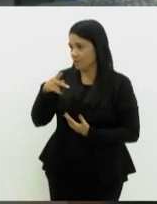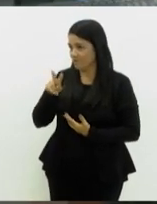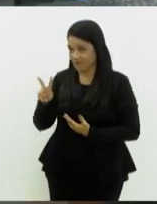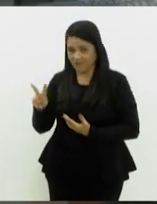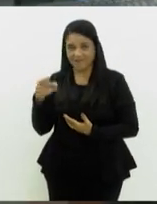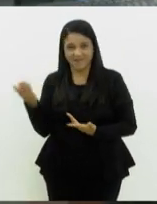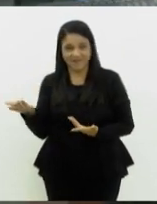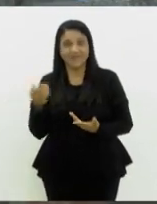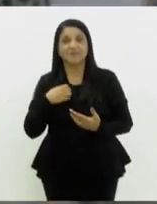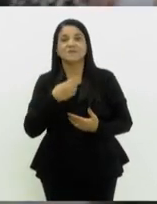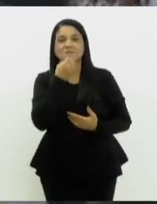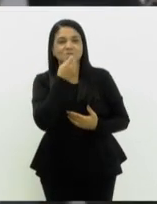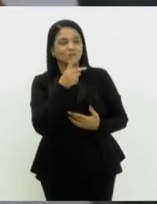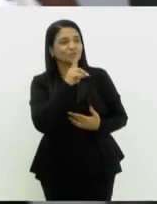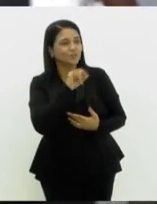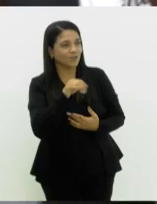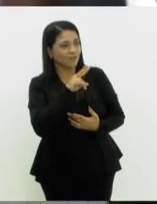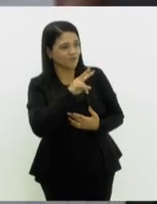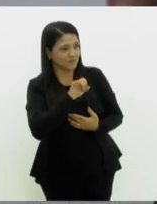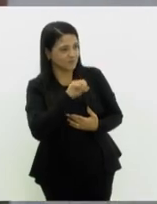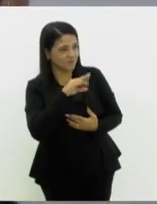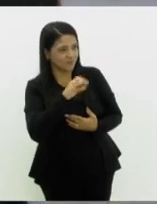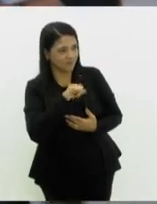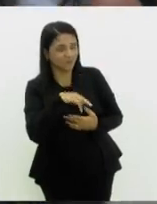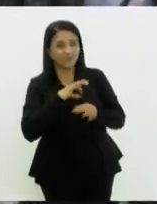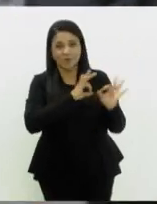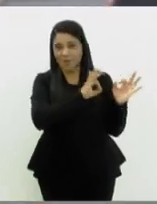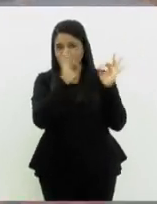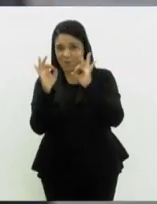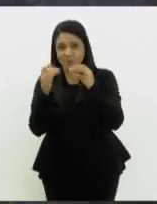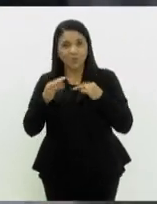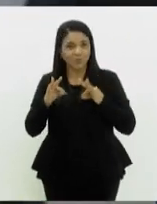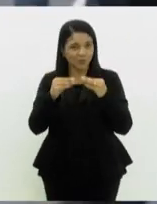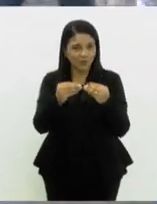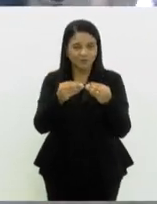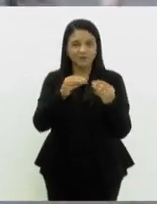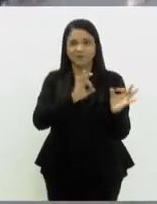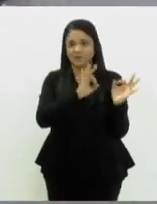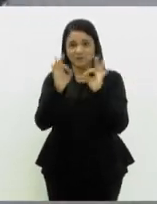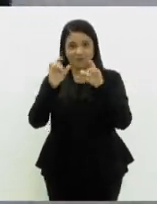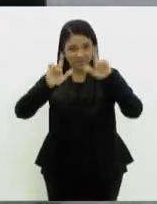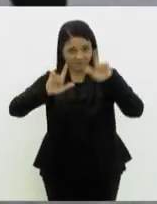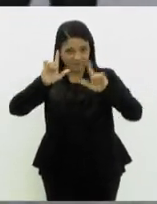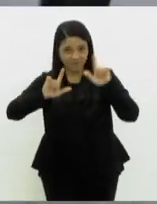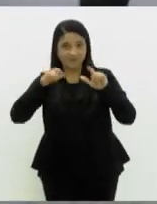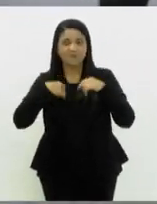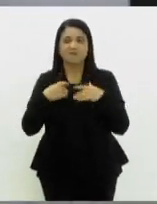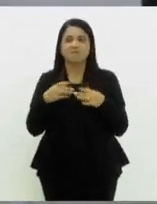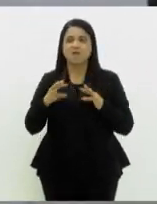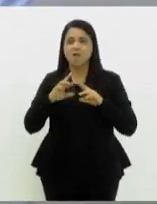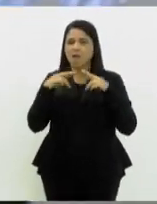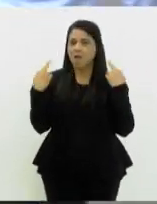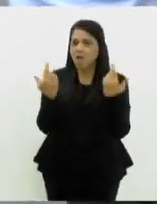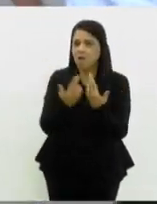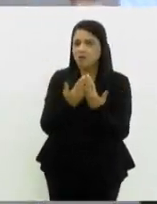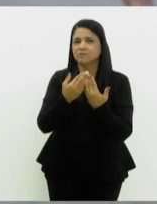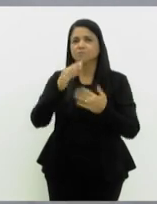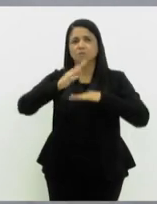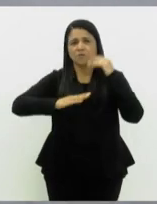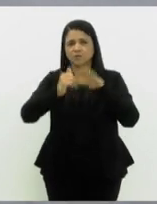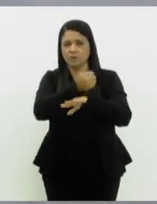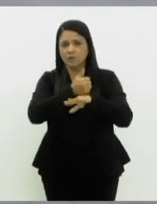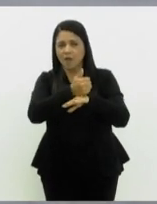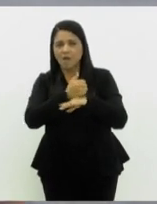Bom dia, Vicente. Bom dia a todos que acompanham a TV Alerje. É um evento que reúne profissionais da área da saúde, da área do direito e também